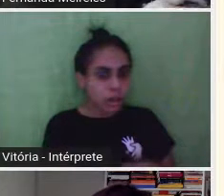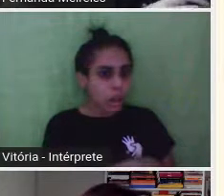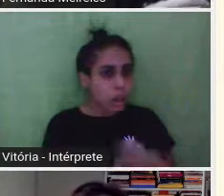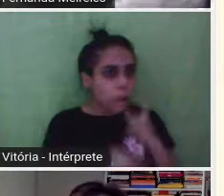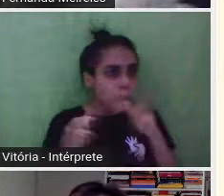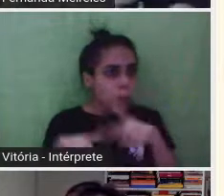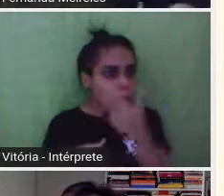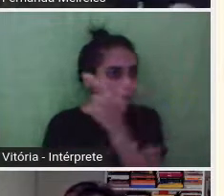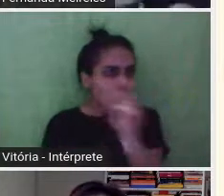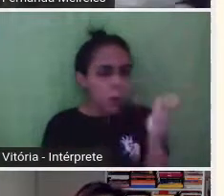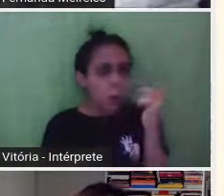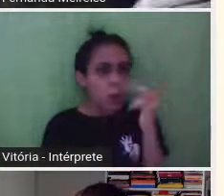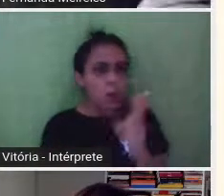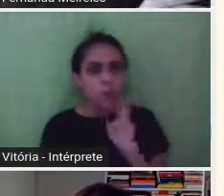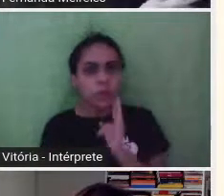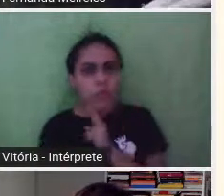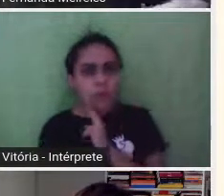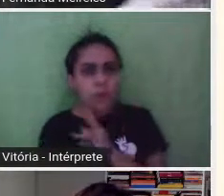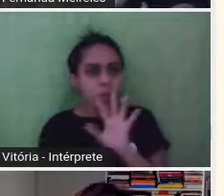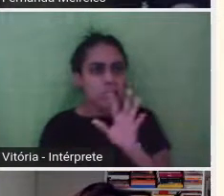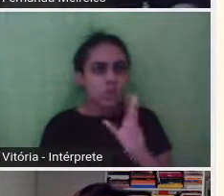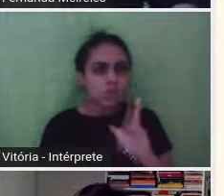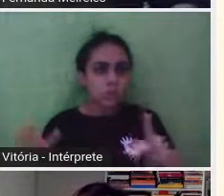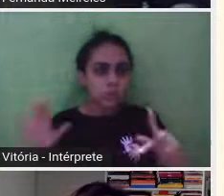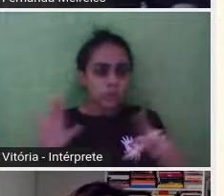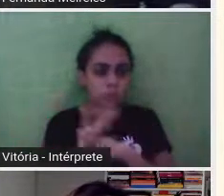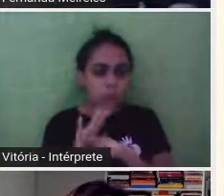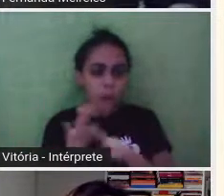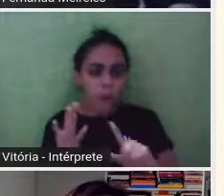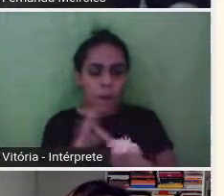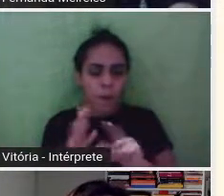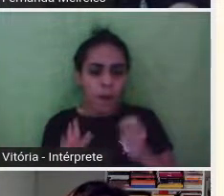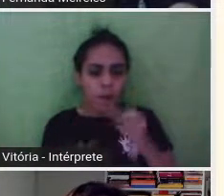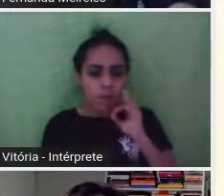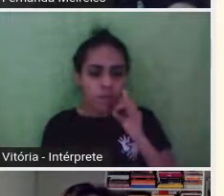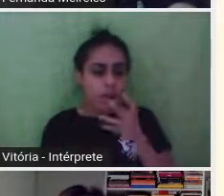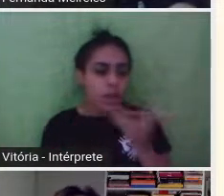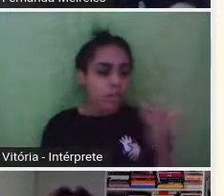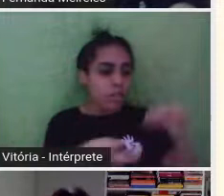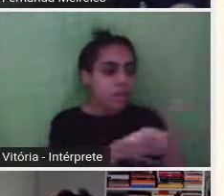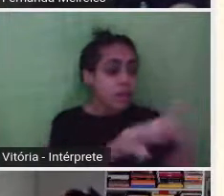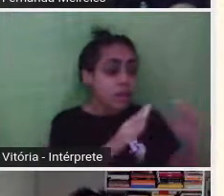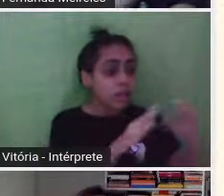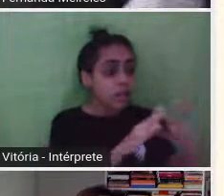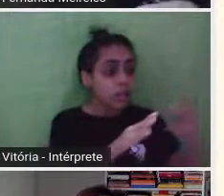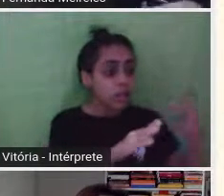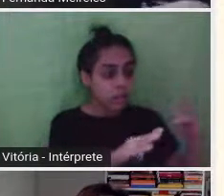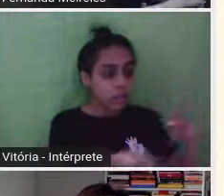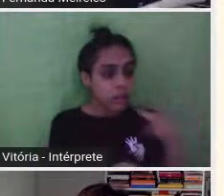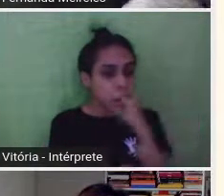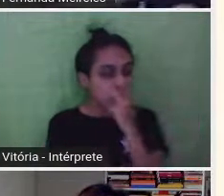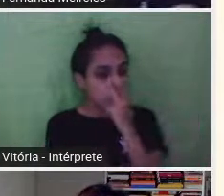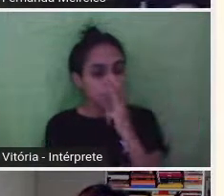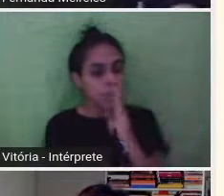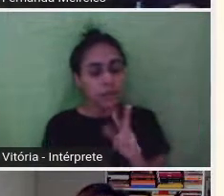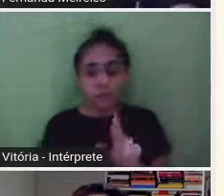ir para um restaurante, não, ele chamou ele, o que torna o jogo mais perigoso, né? Sim, mais raro.